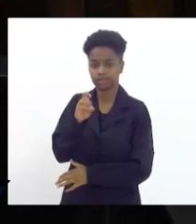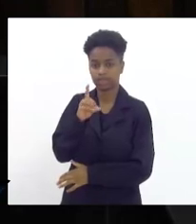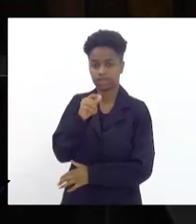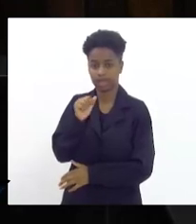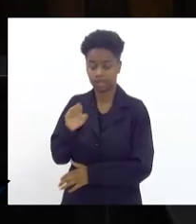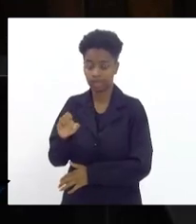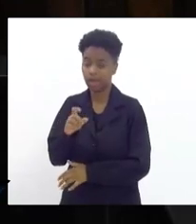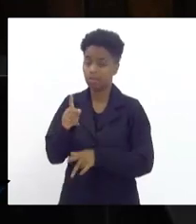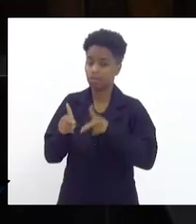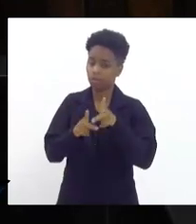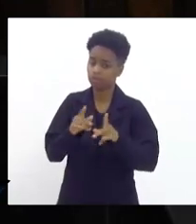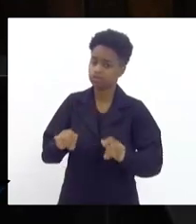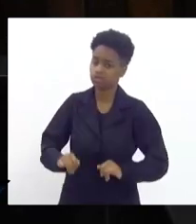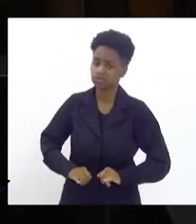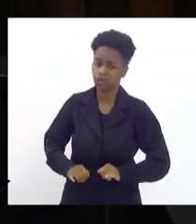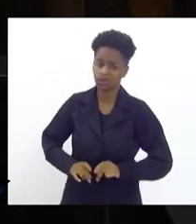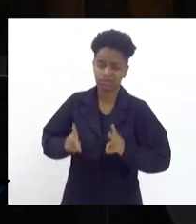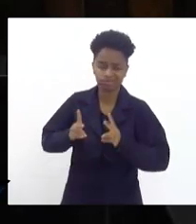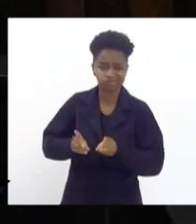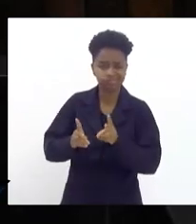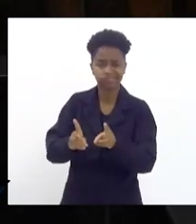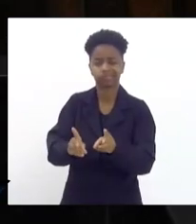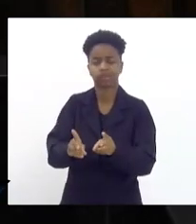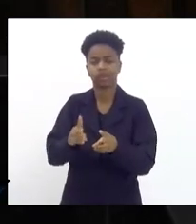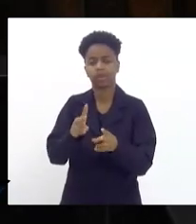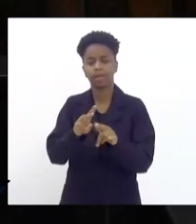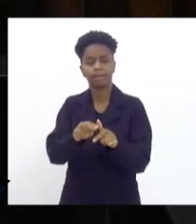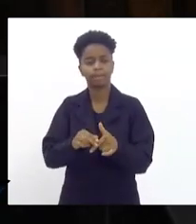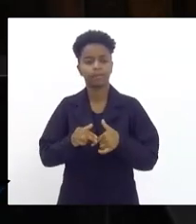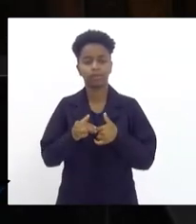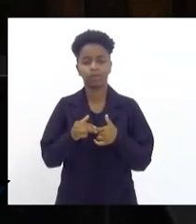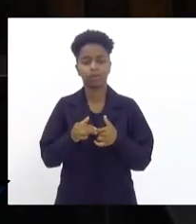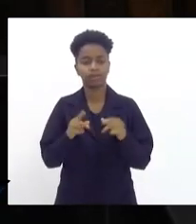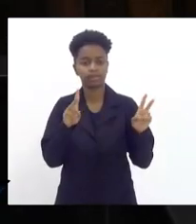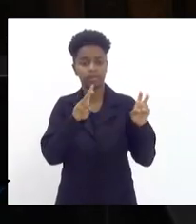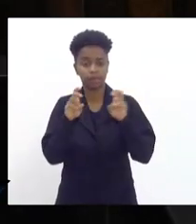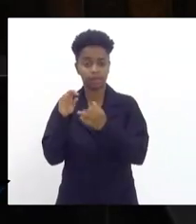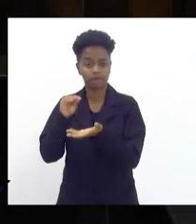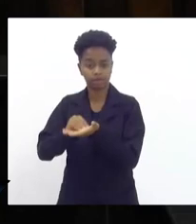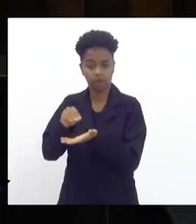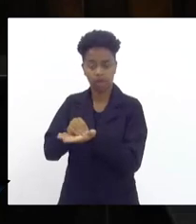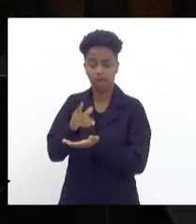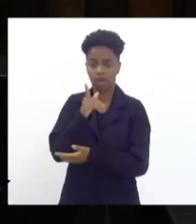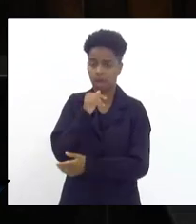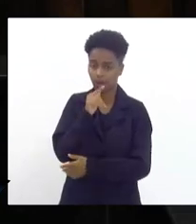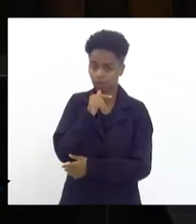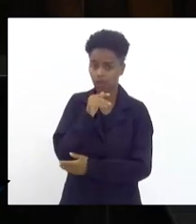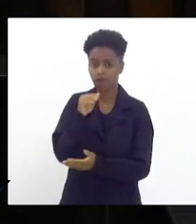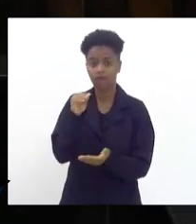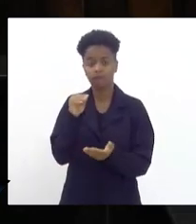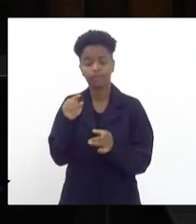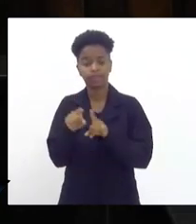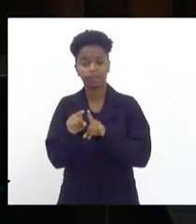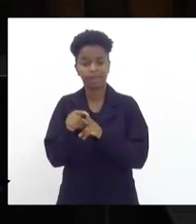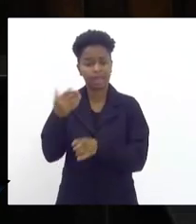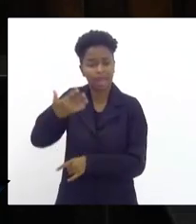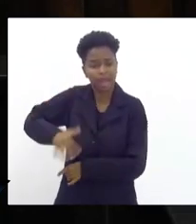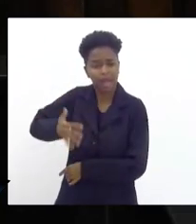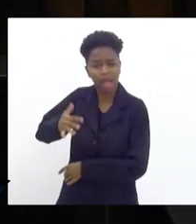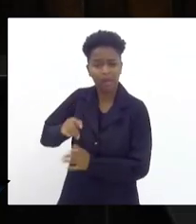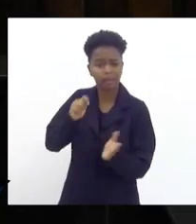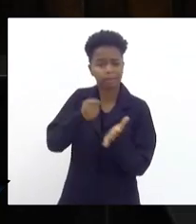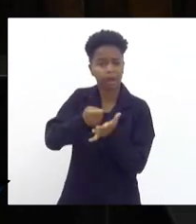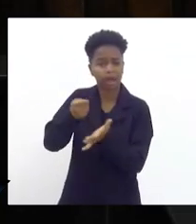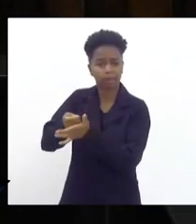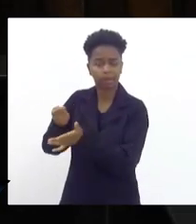vem sofrendo e sofrendo muito no que tange a questão de falta de água a questão do alto valor nas